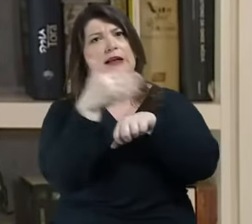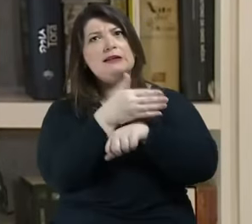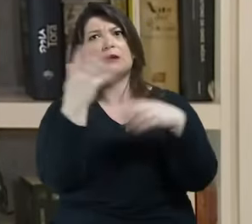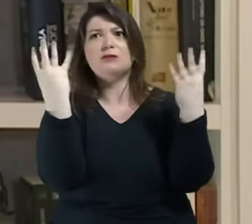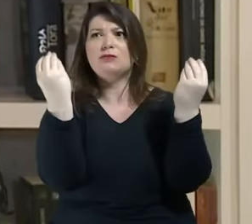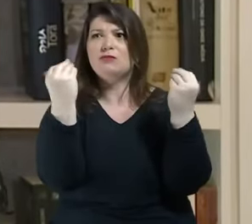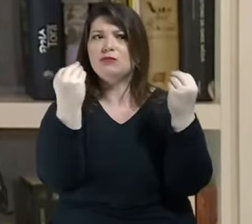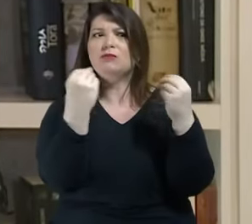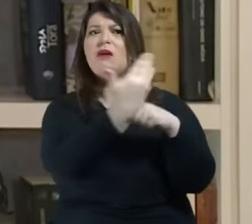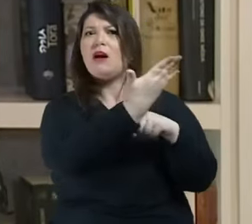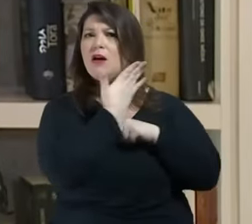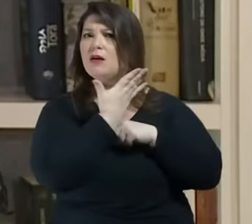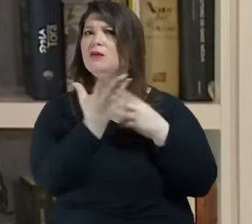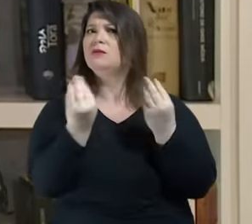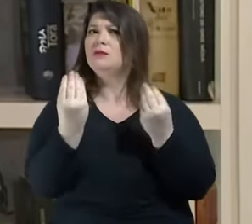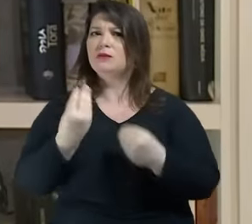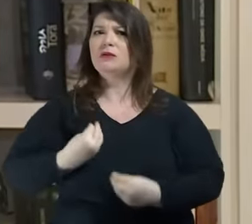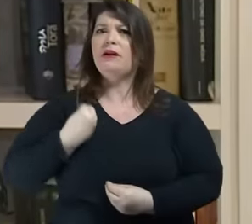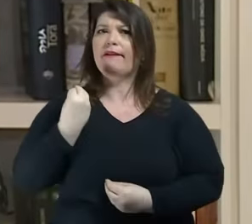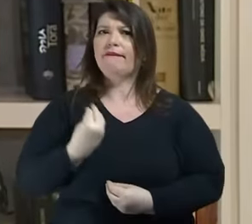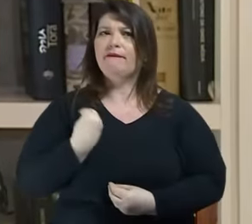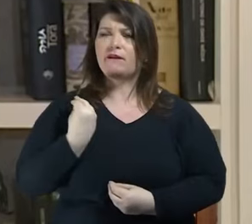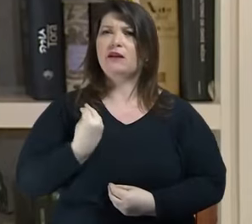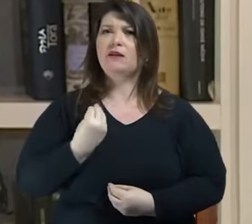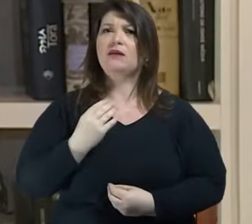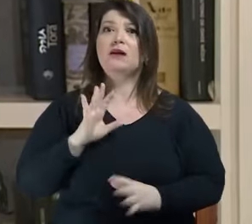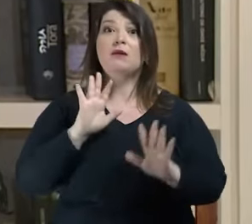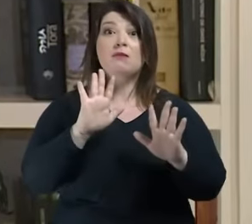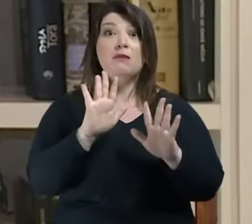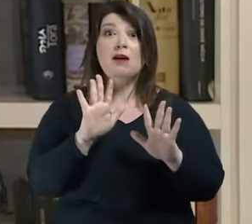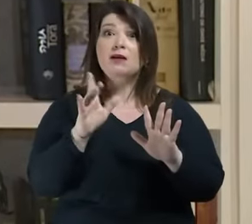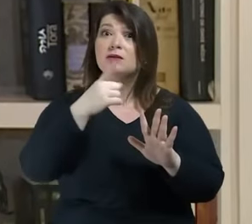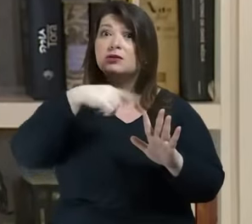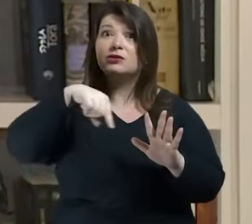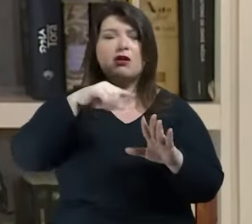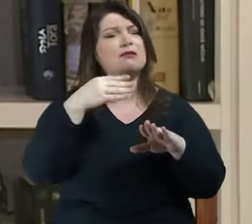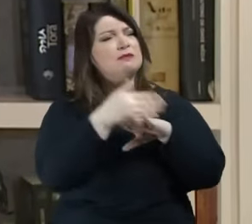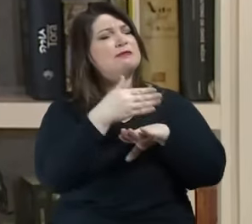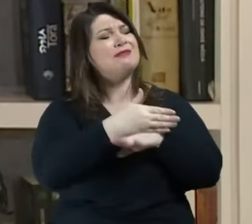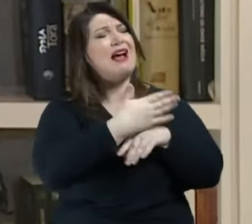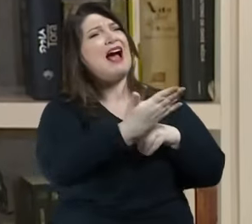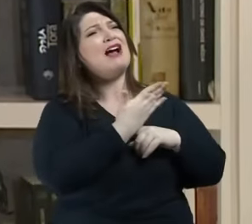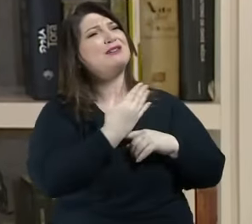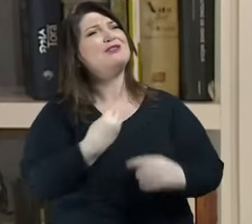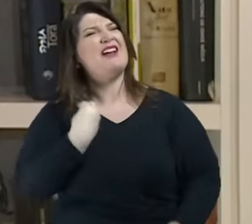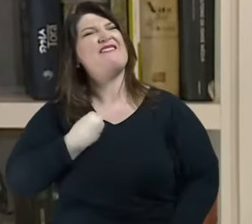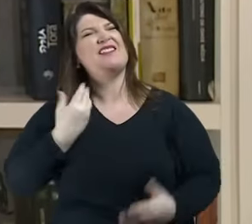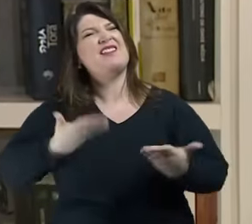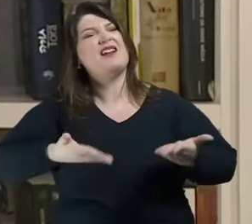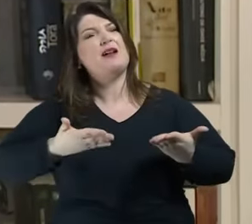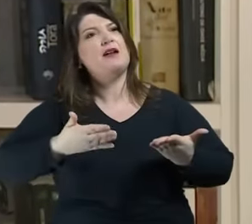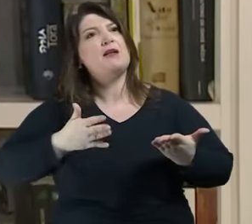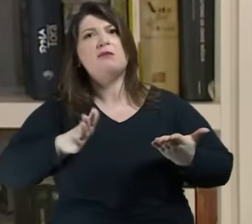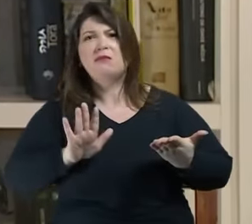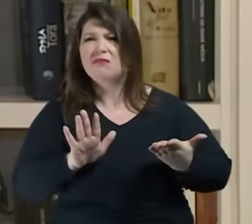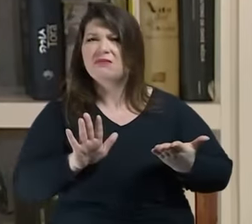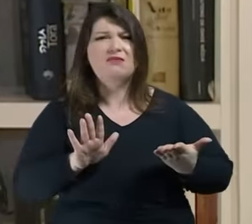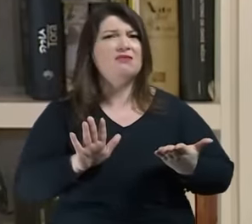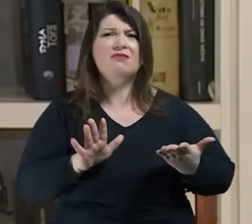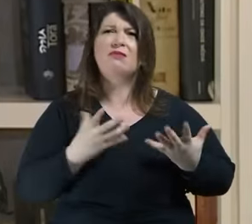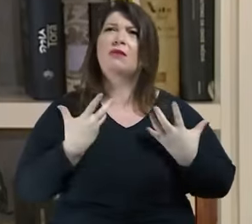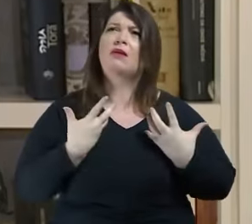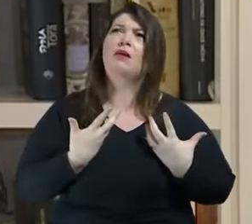vida e nunca estivemos tão cansados muitas vezes quando eu cheguei a São Paulo e tinha que fazer um